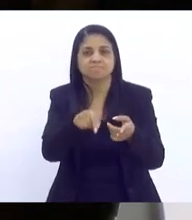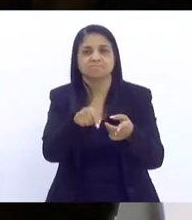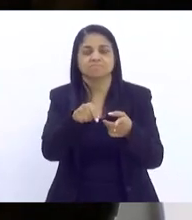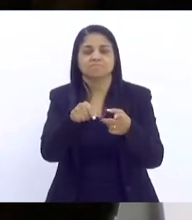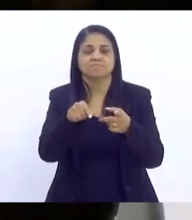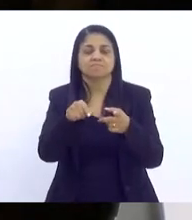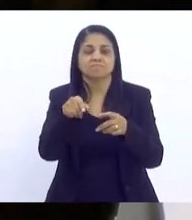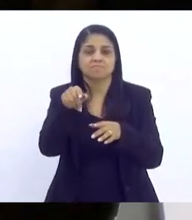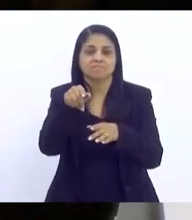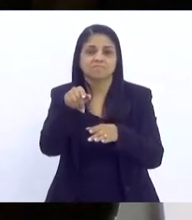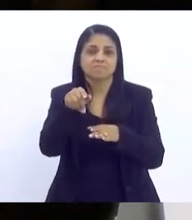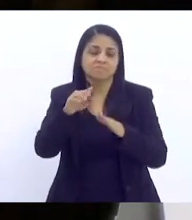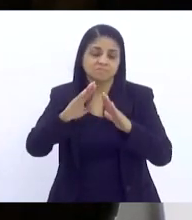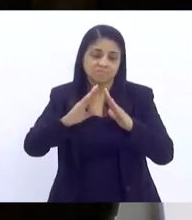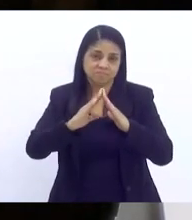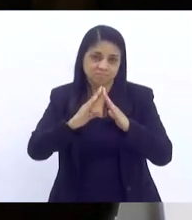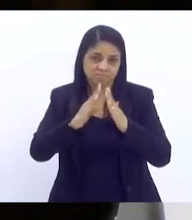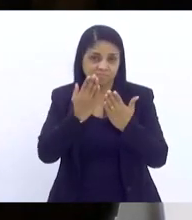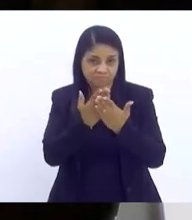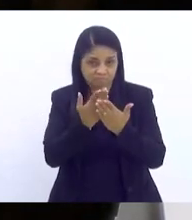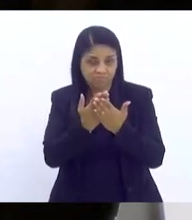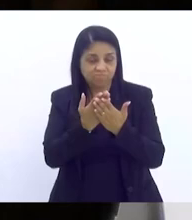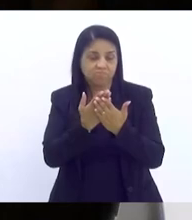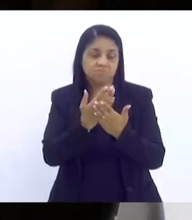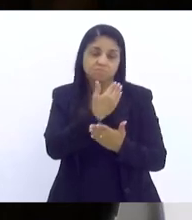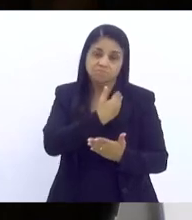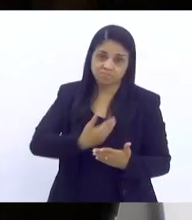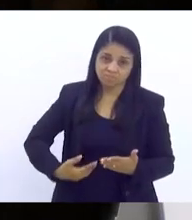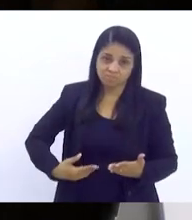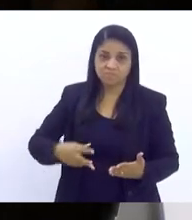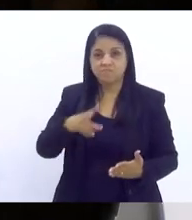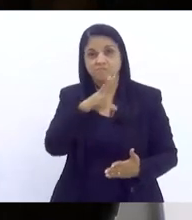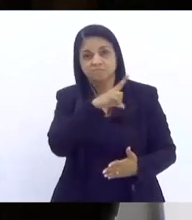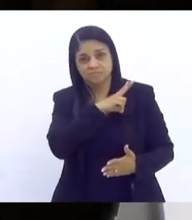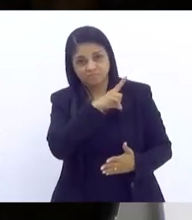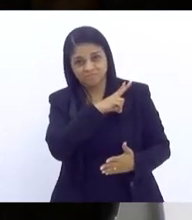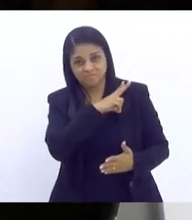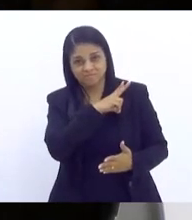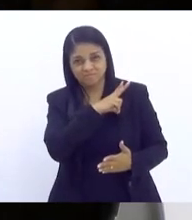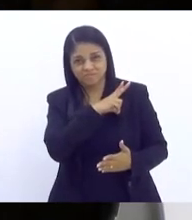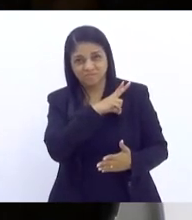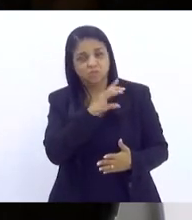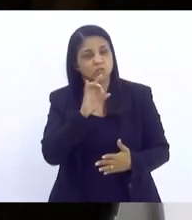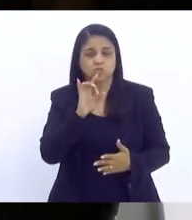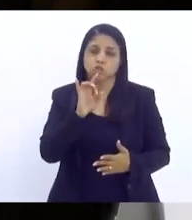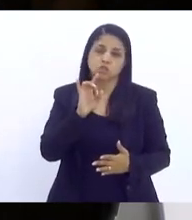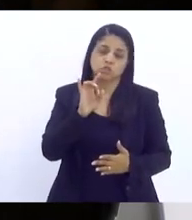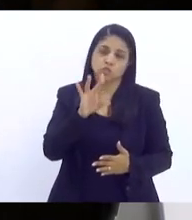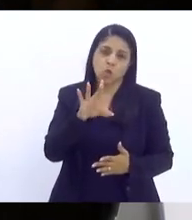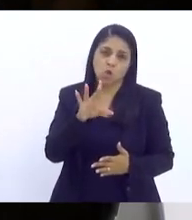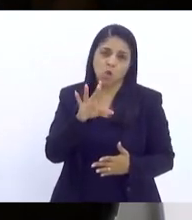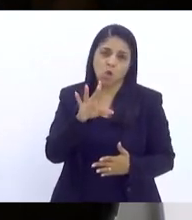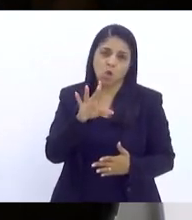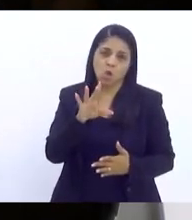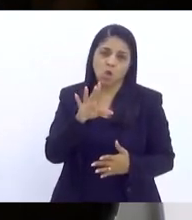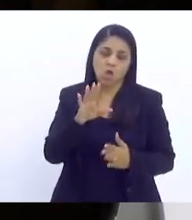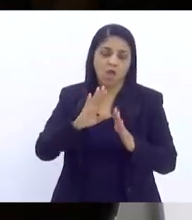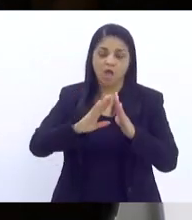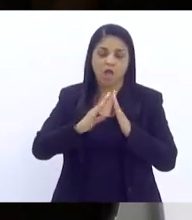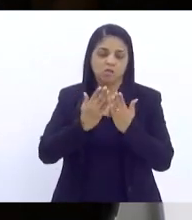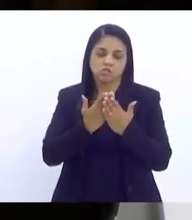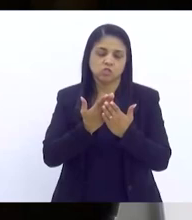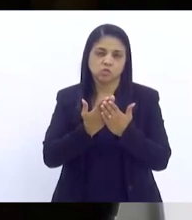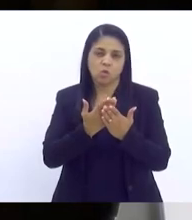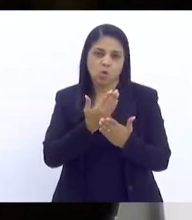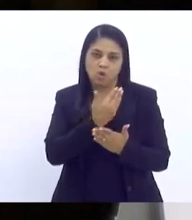público e também privado do Rio de Janeiro, porque também não é uma iguaria somente da escola pública.